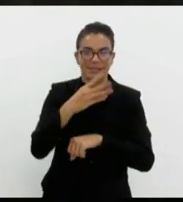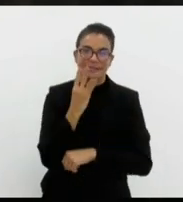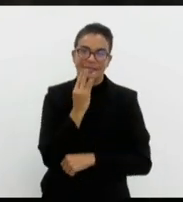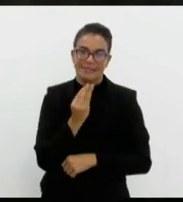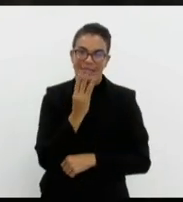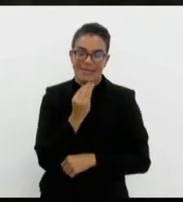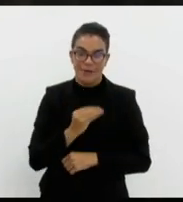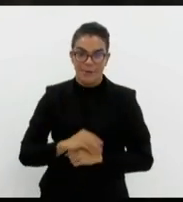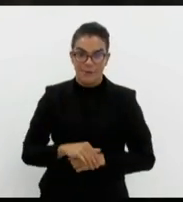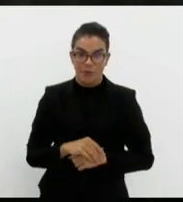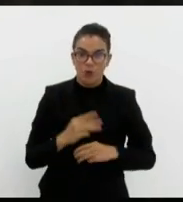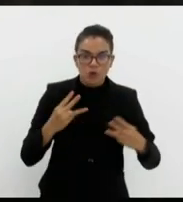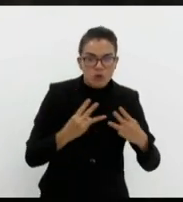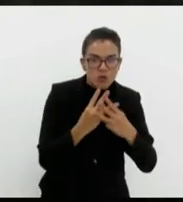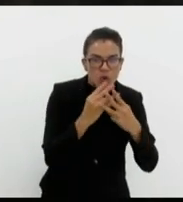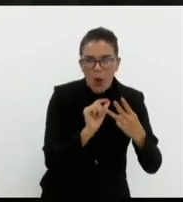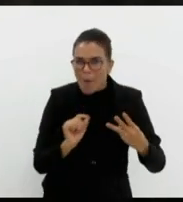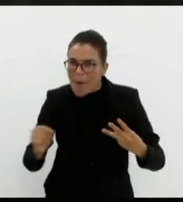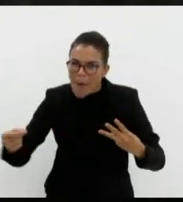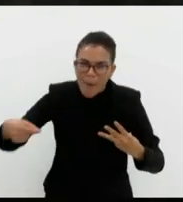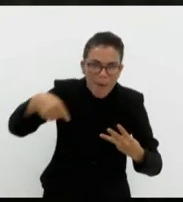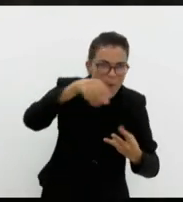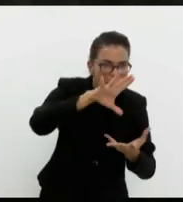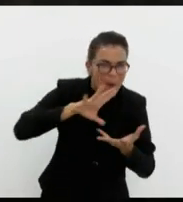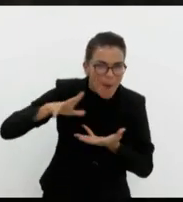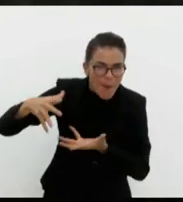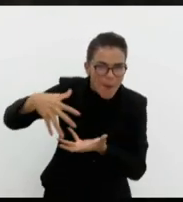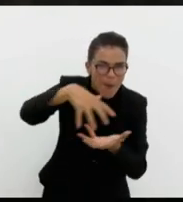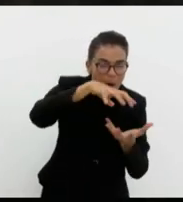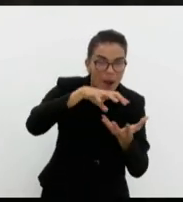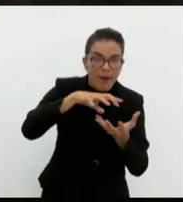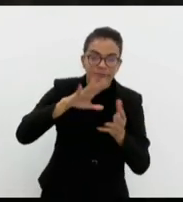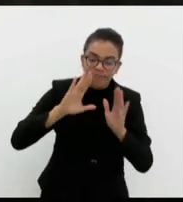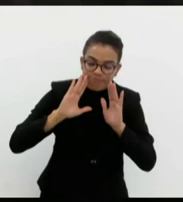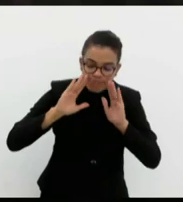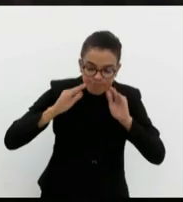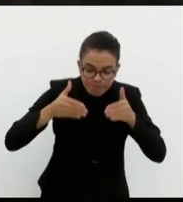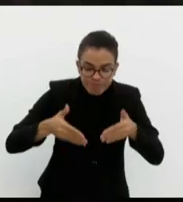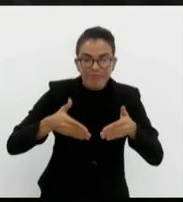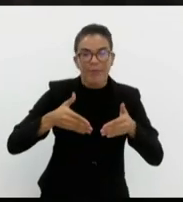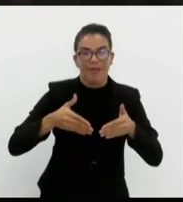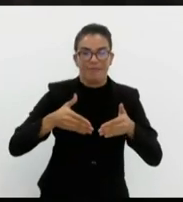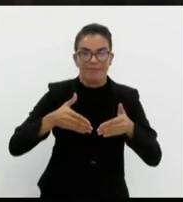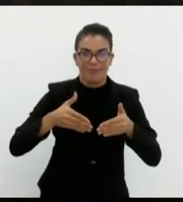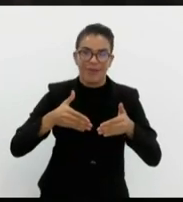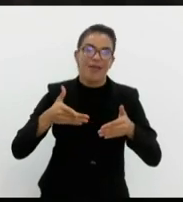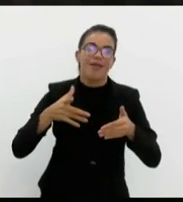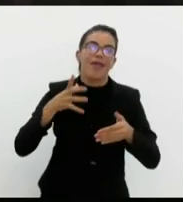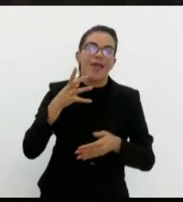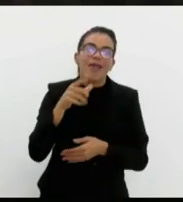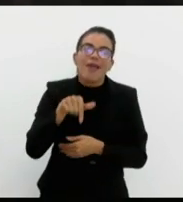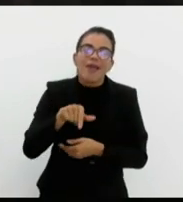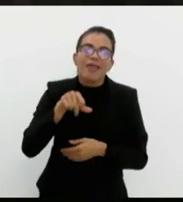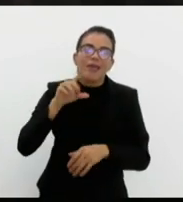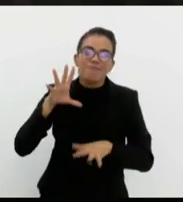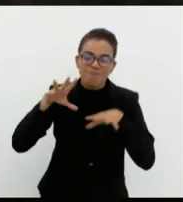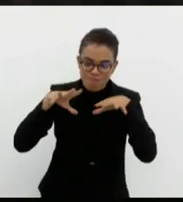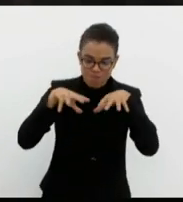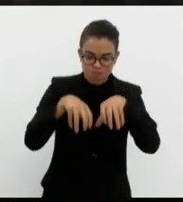de judeus espalhados pelo mundo, mais especificamente daqueles que adotaram o Rio de Janeiro